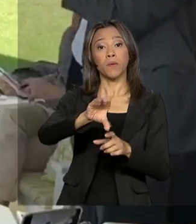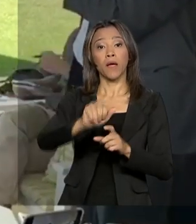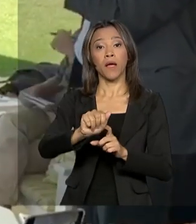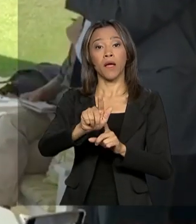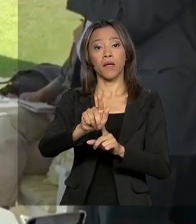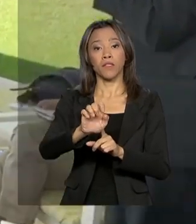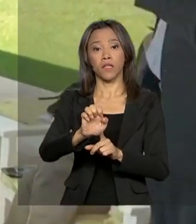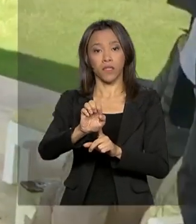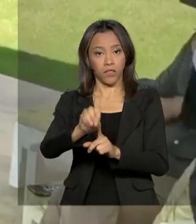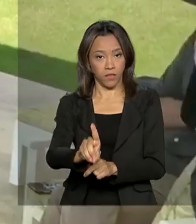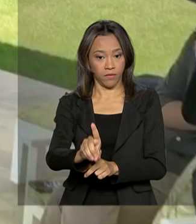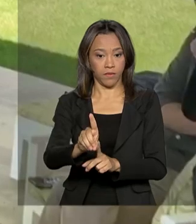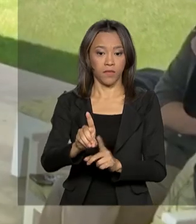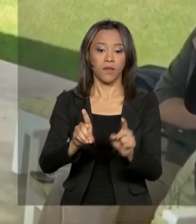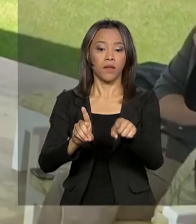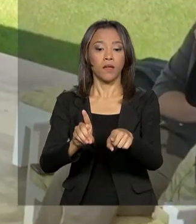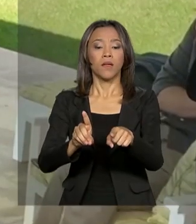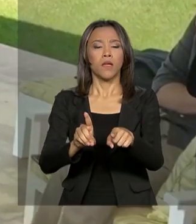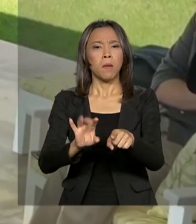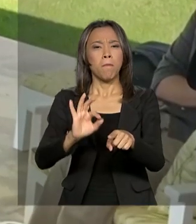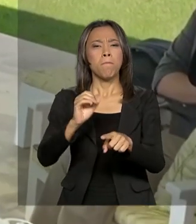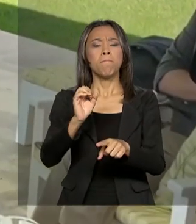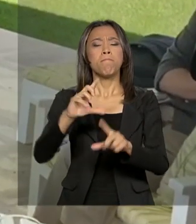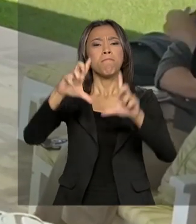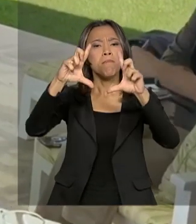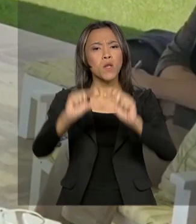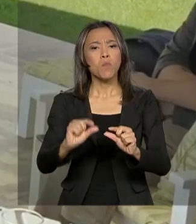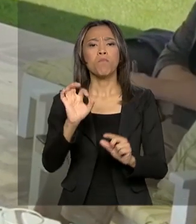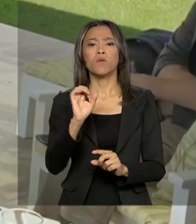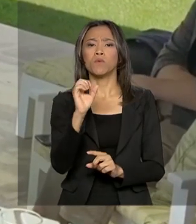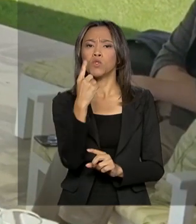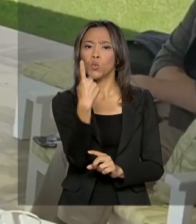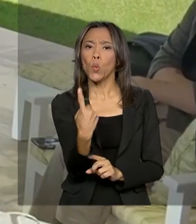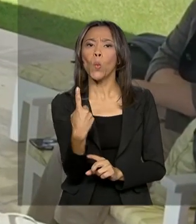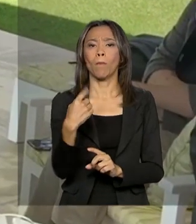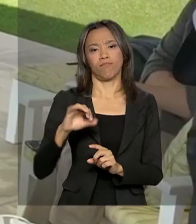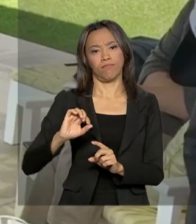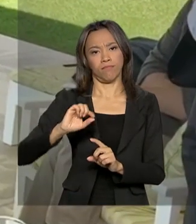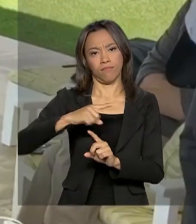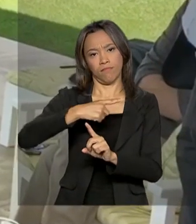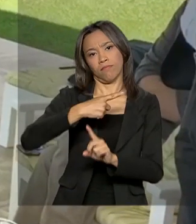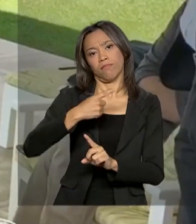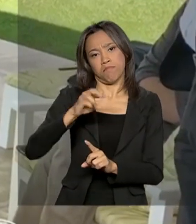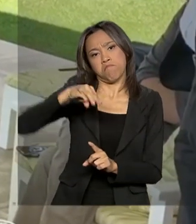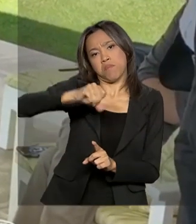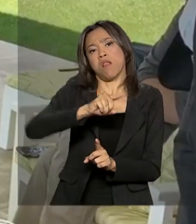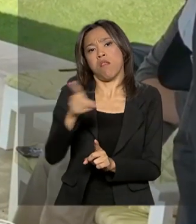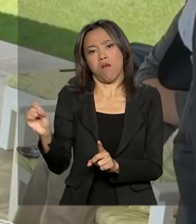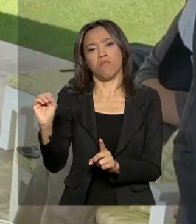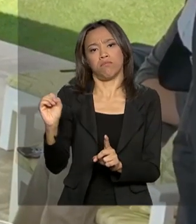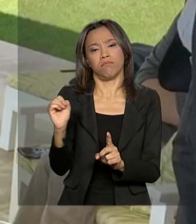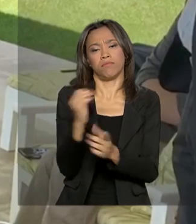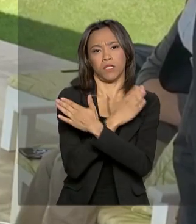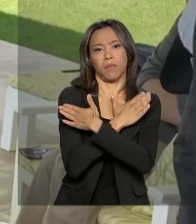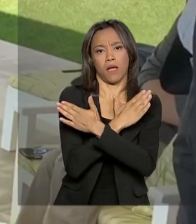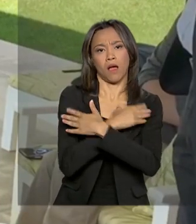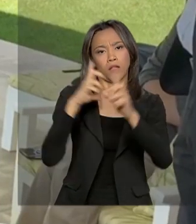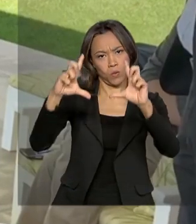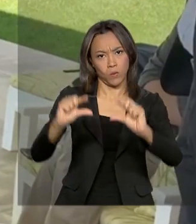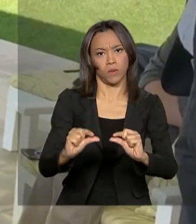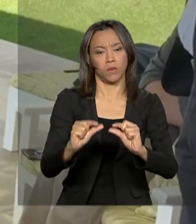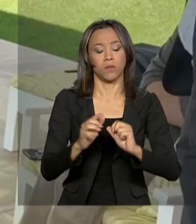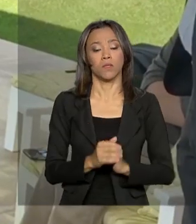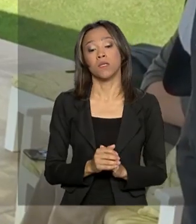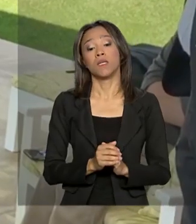ano com menos um milhão de desempregados. Não dá para mudar de uma hora para outra. Você tem que analisar também,